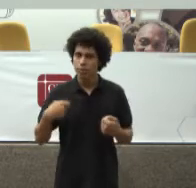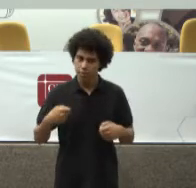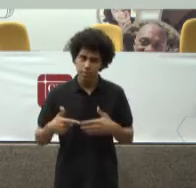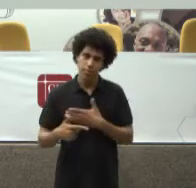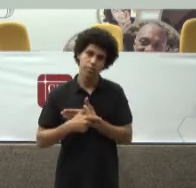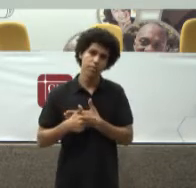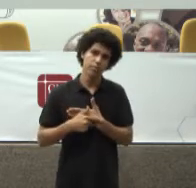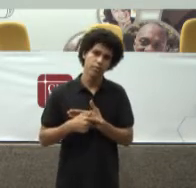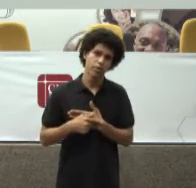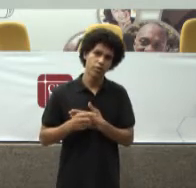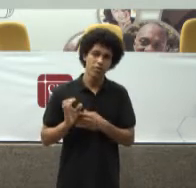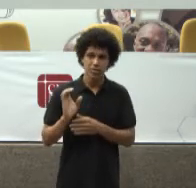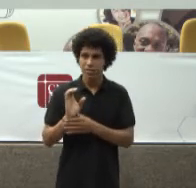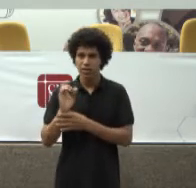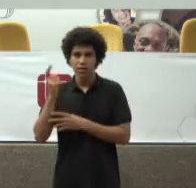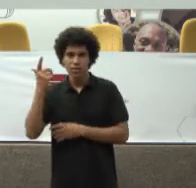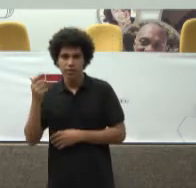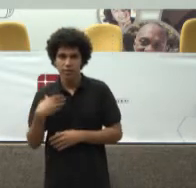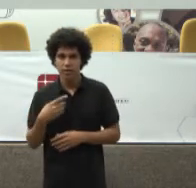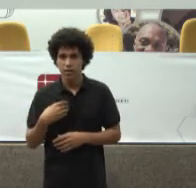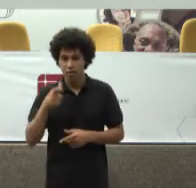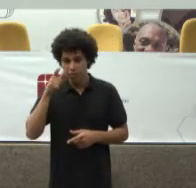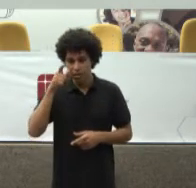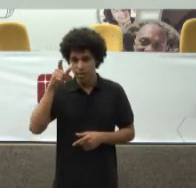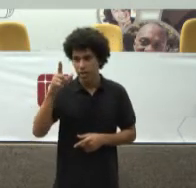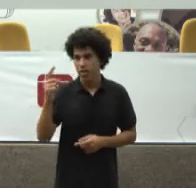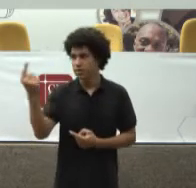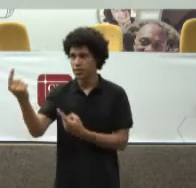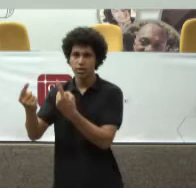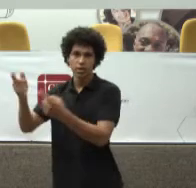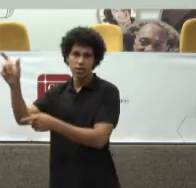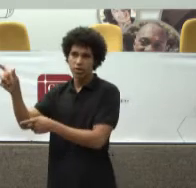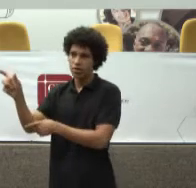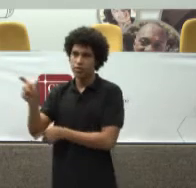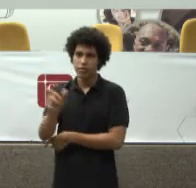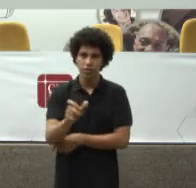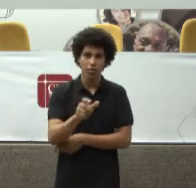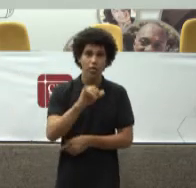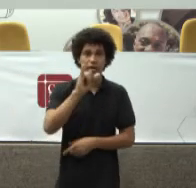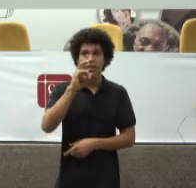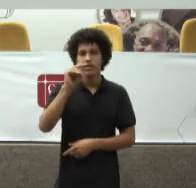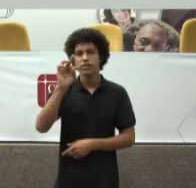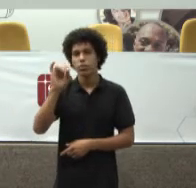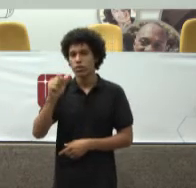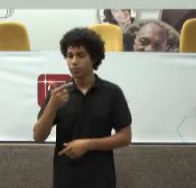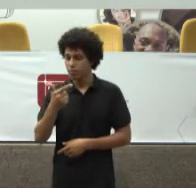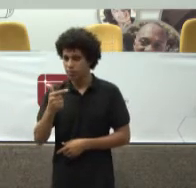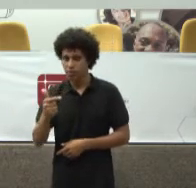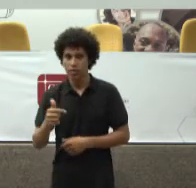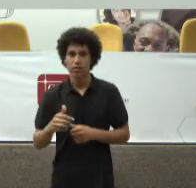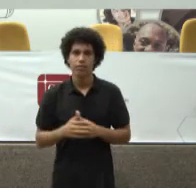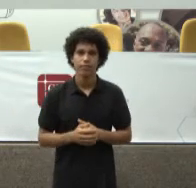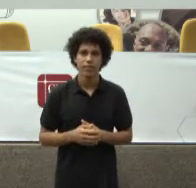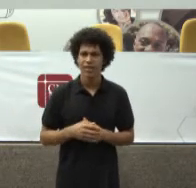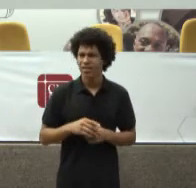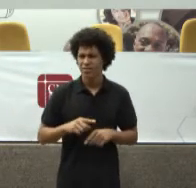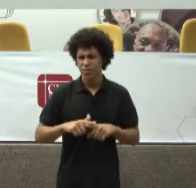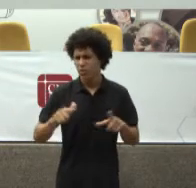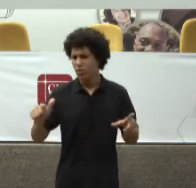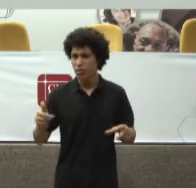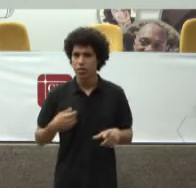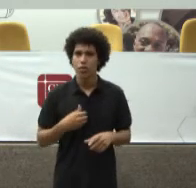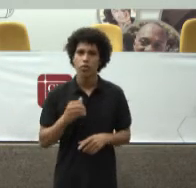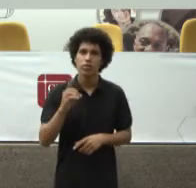defender Os interesses Individuais Indisponíveis Jamais Os disponíveis